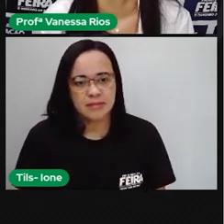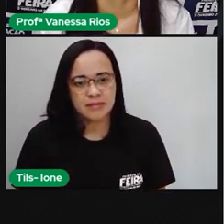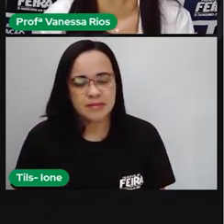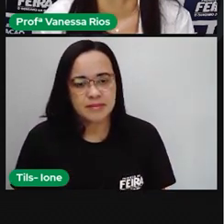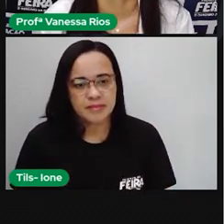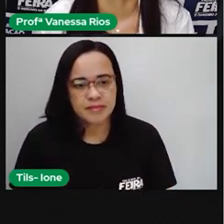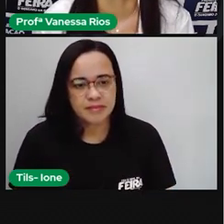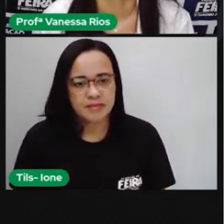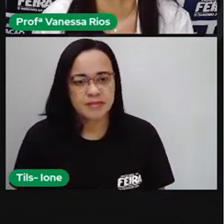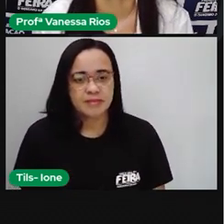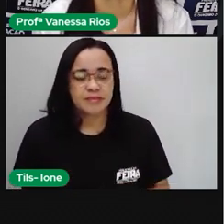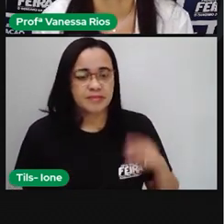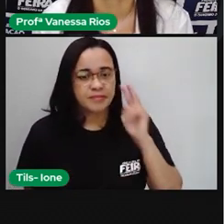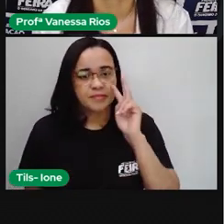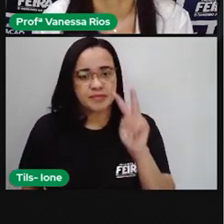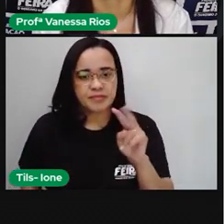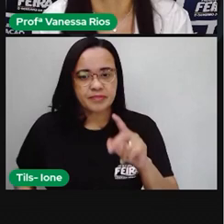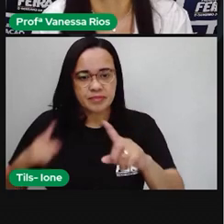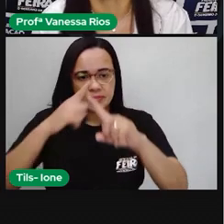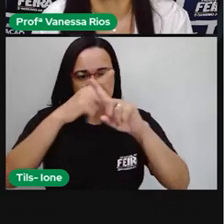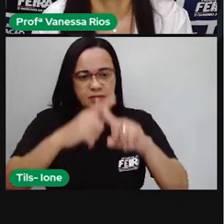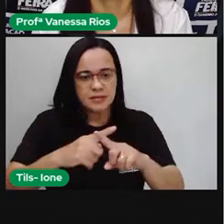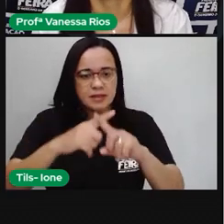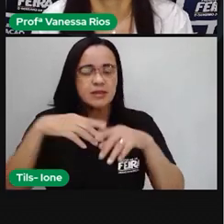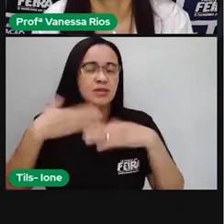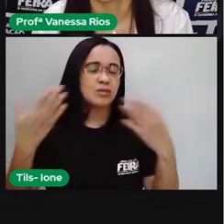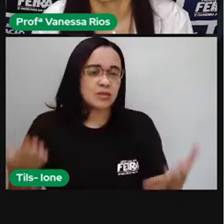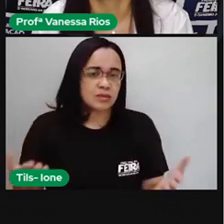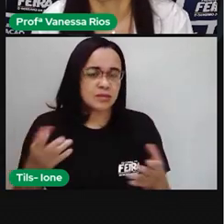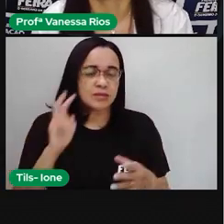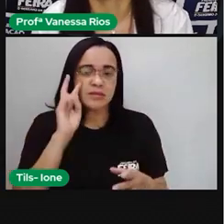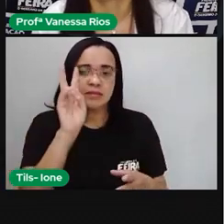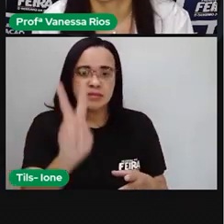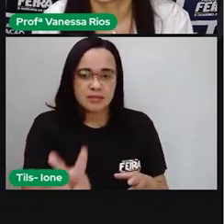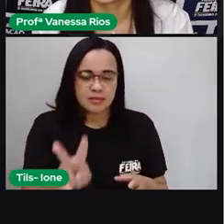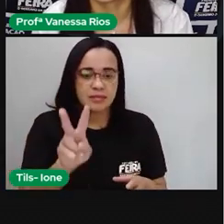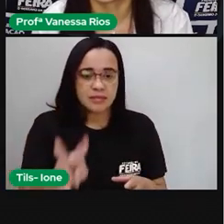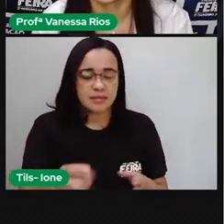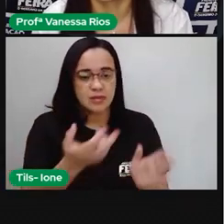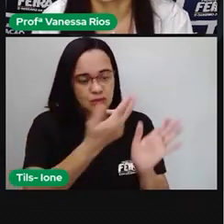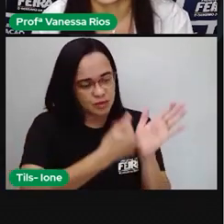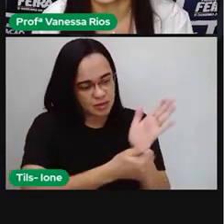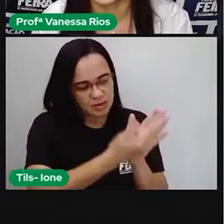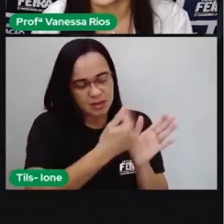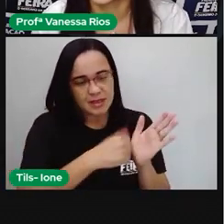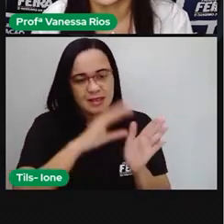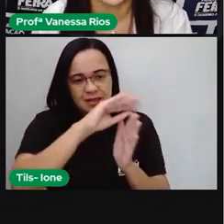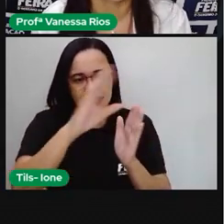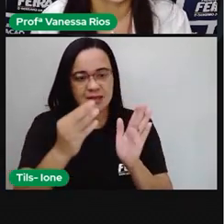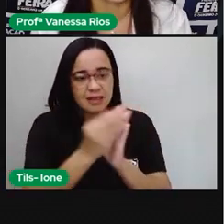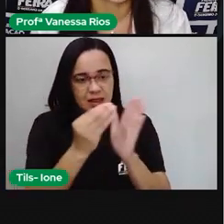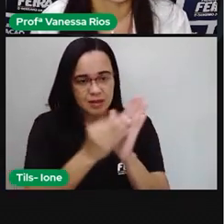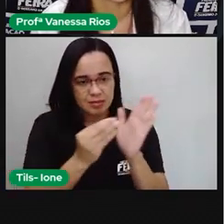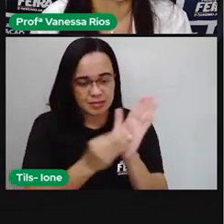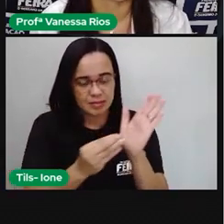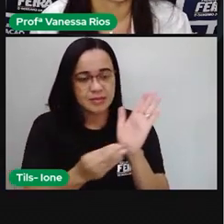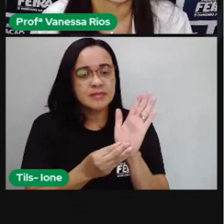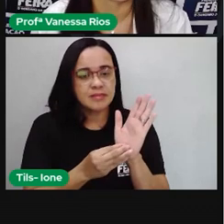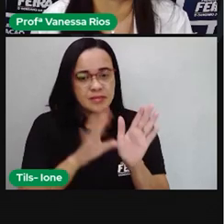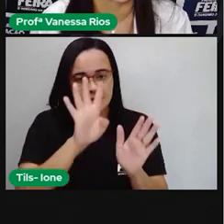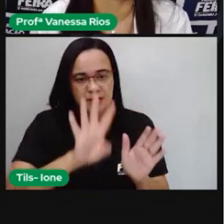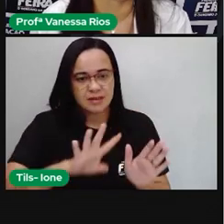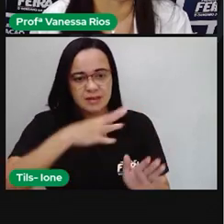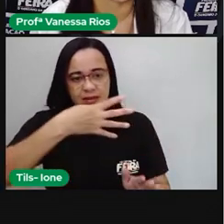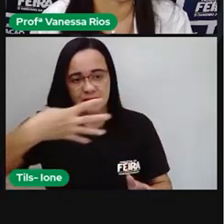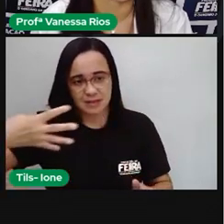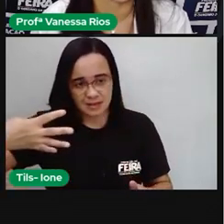E a Pró tem mais um desafio. Olhem só, observe as figuras e complete a tabela. Então,